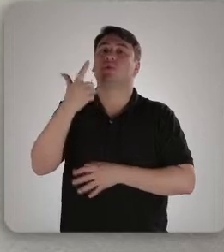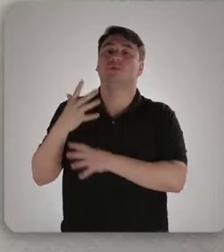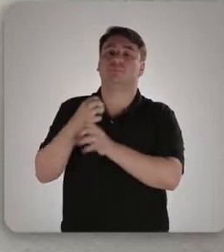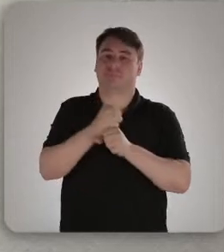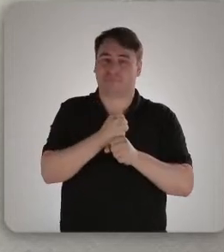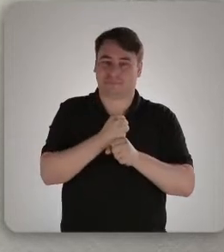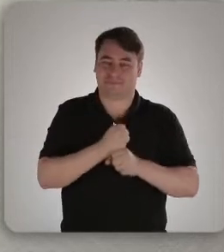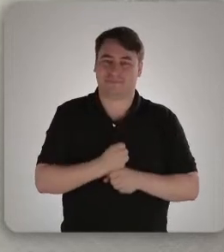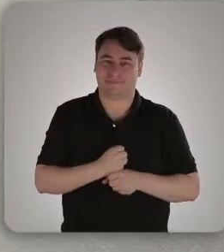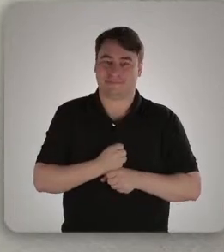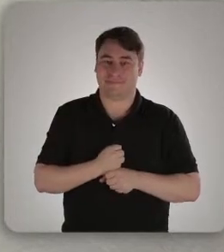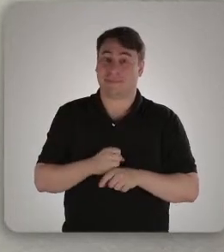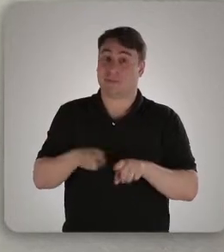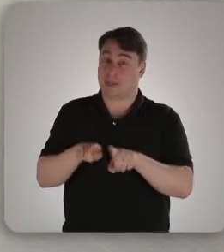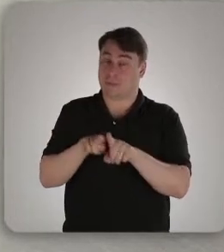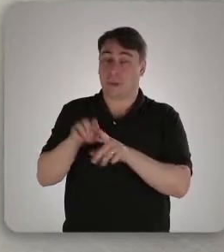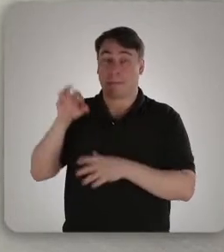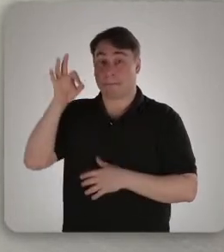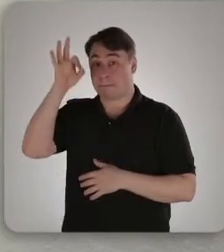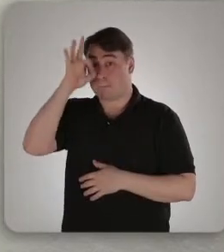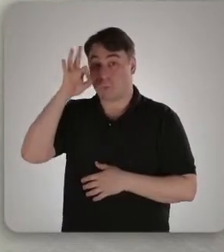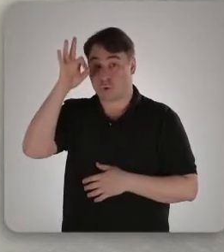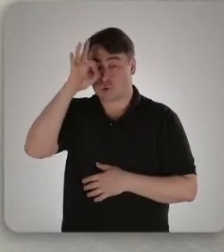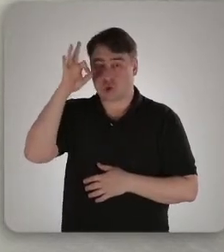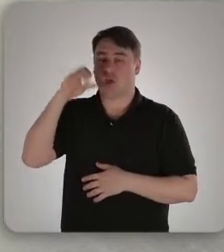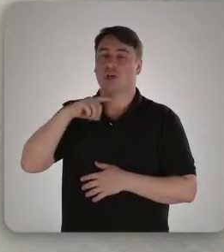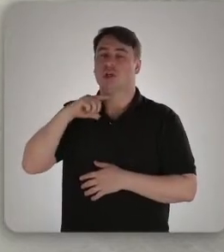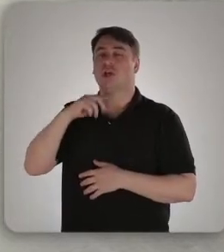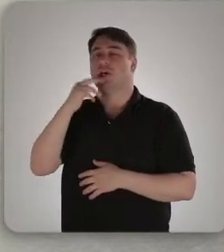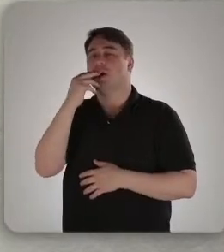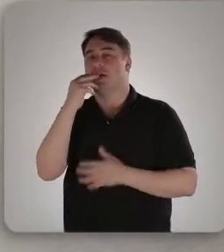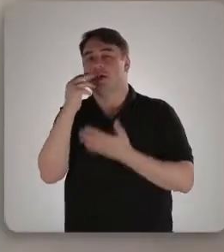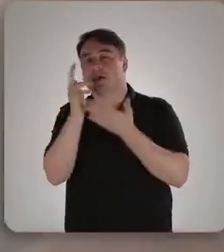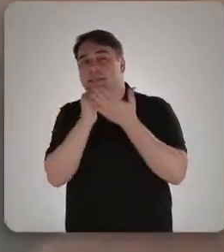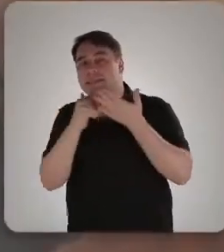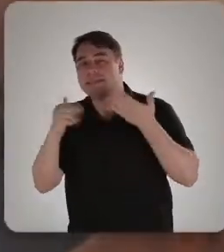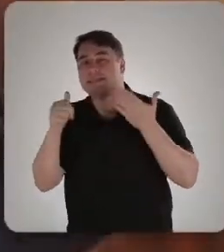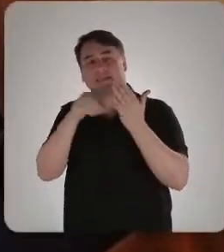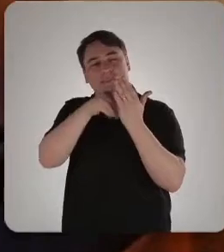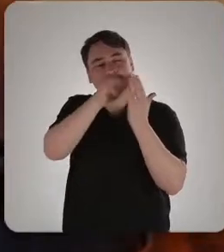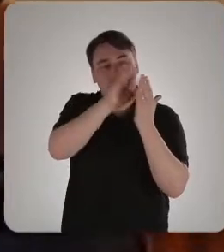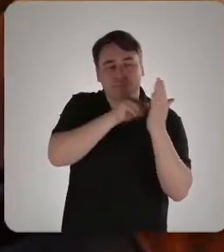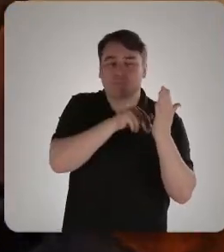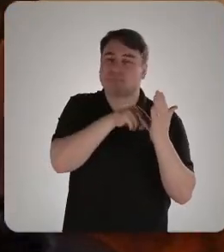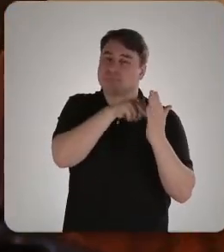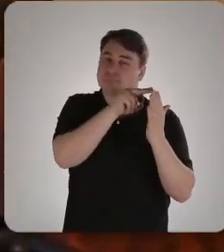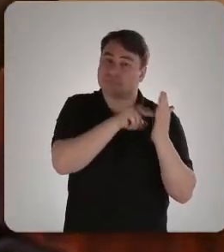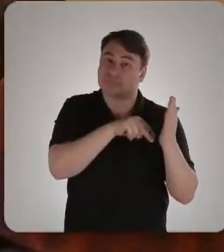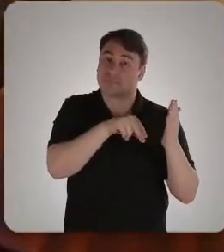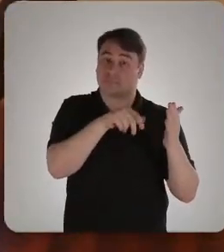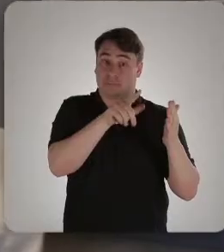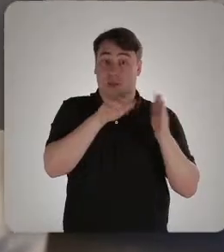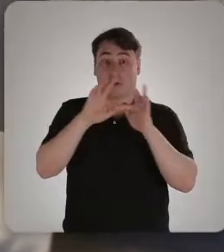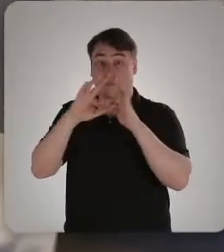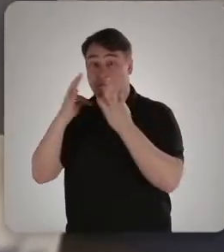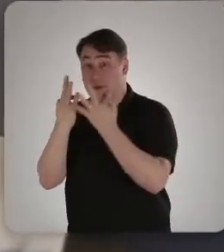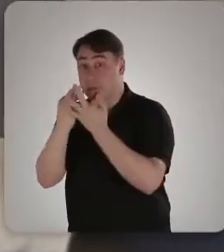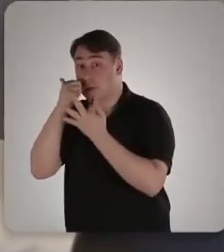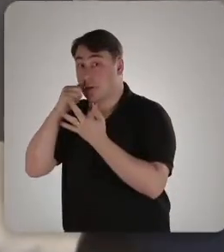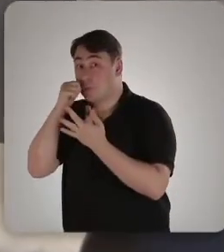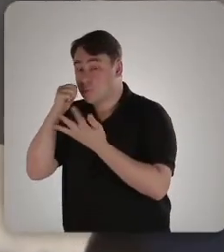Das mãos de Portinari nasceram desenhos e pinturas. E das mãos das mulheres da família